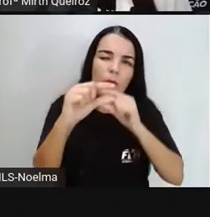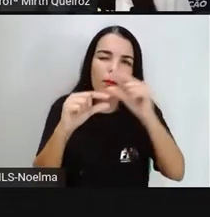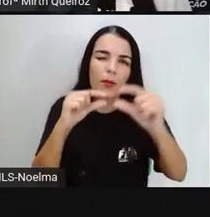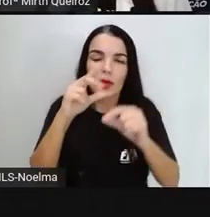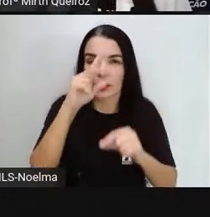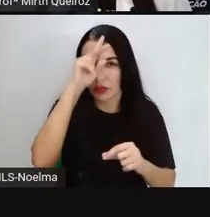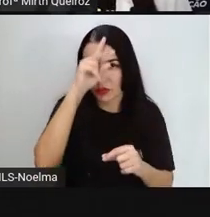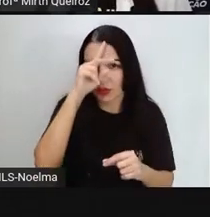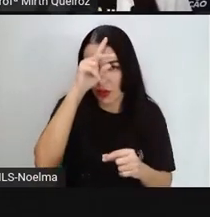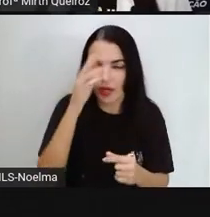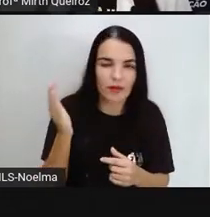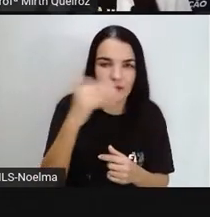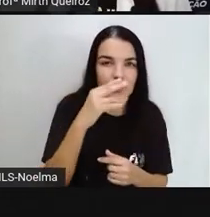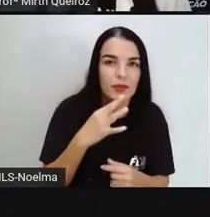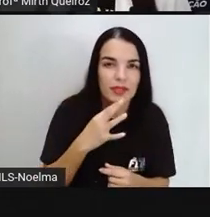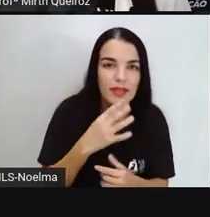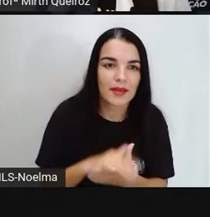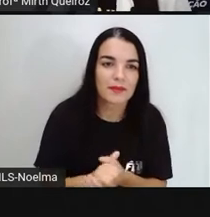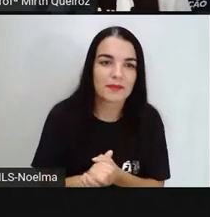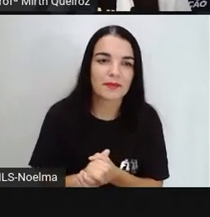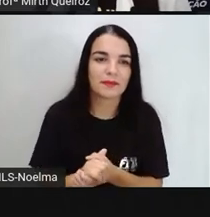dessas histórias? Vamos conhecer?